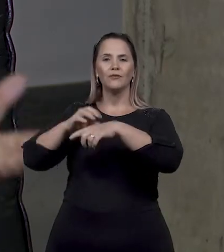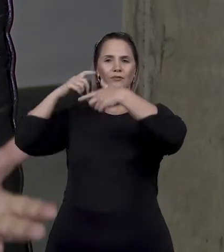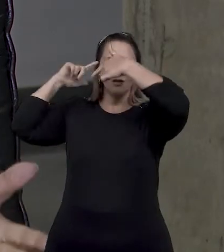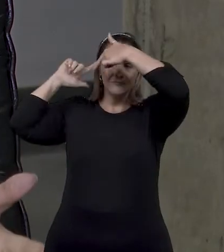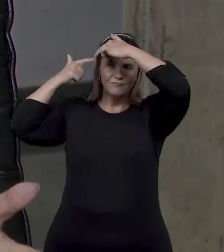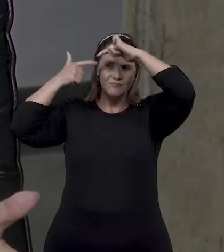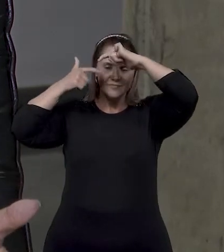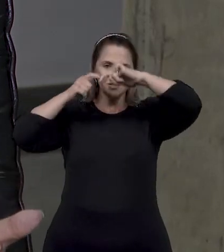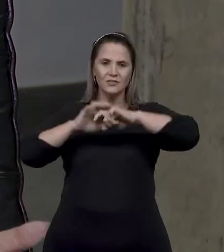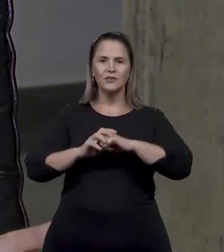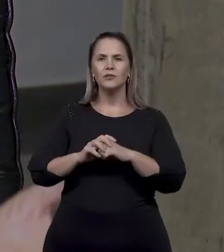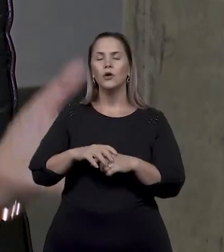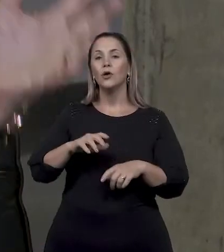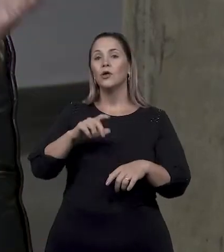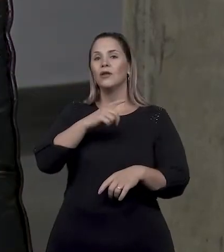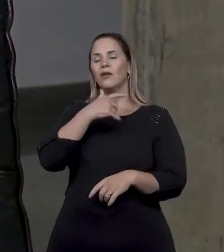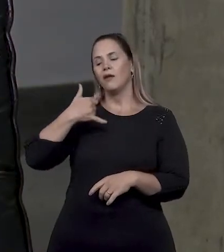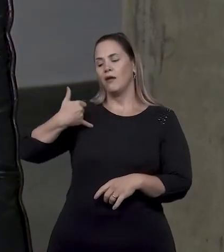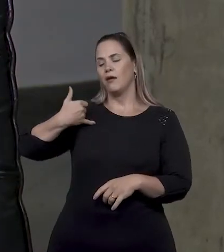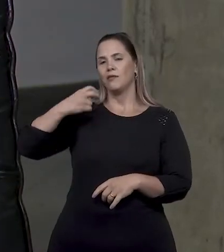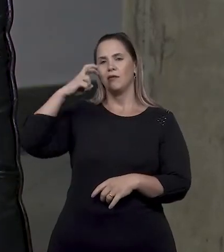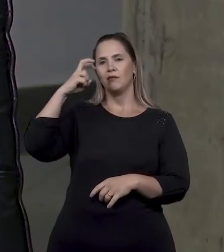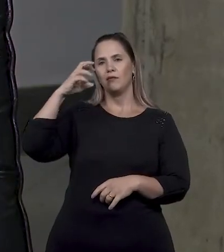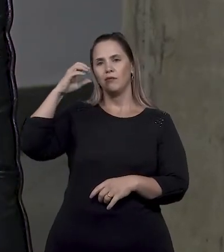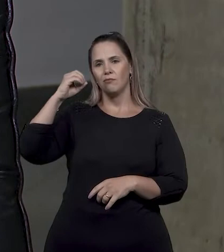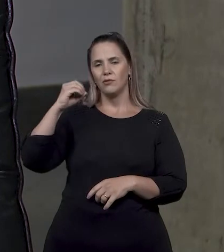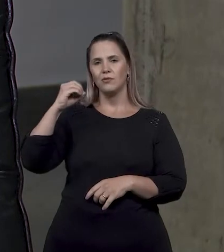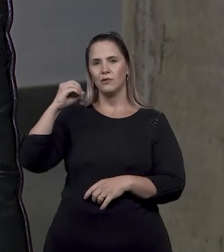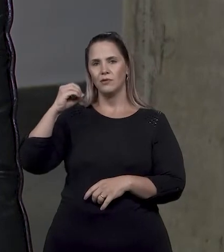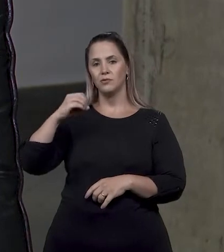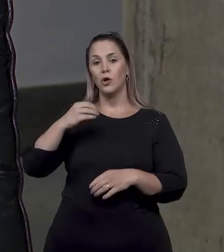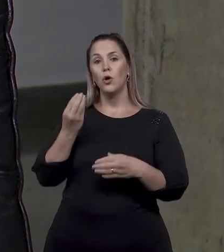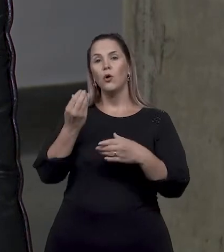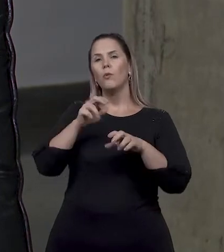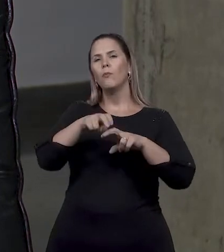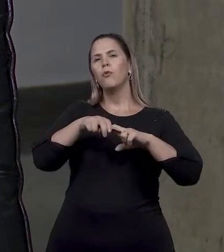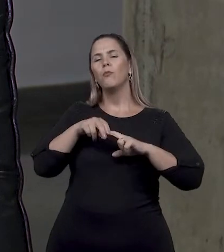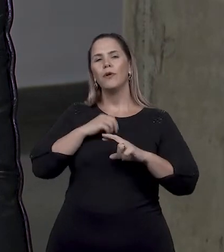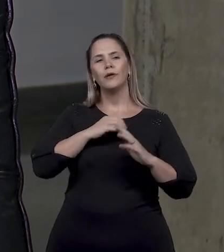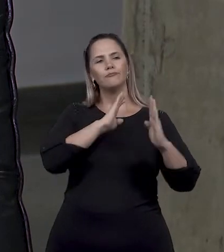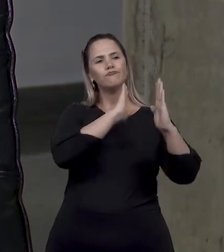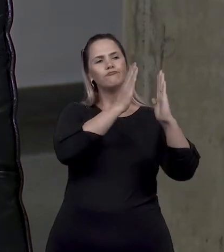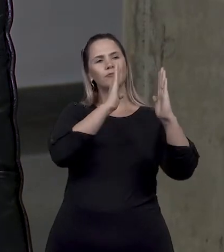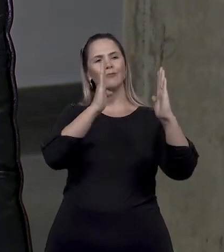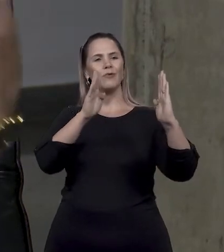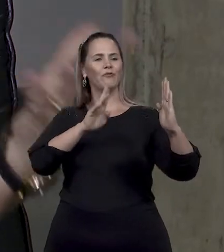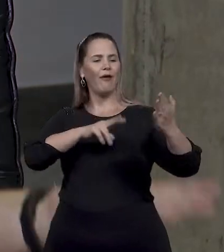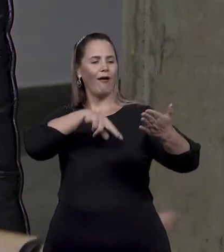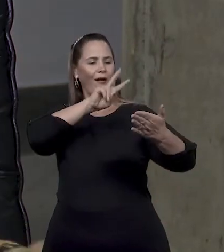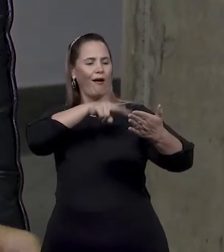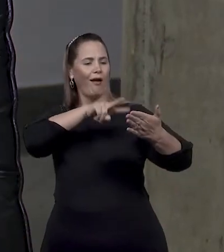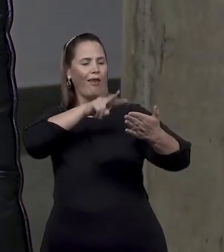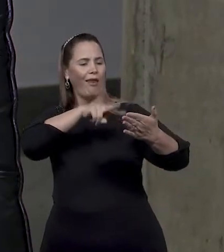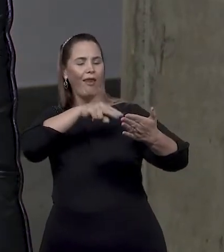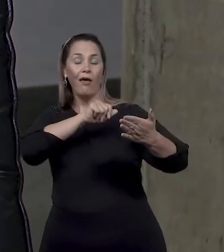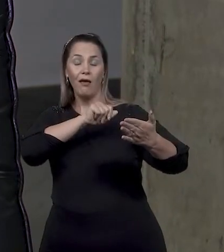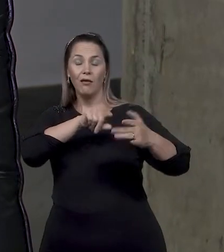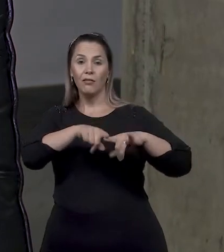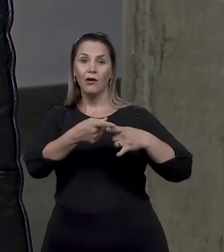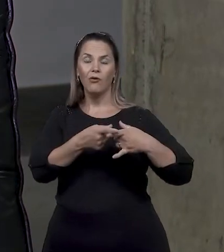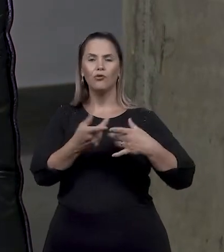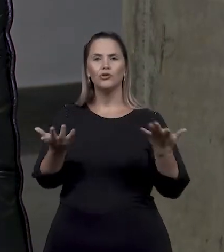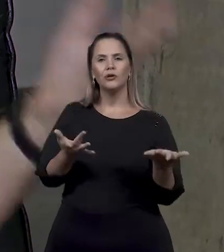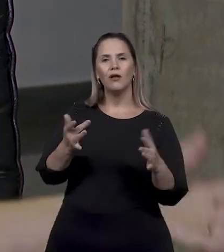aos 50 anos por meio da literatura na biblioteca, e hoje faz teatro, ela